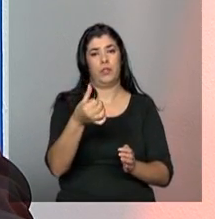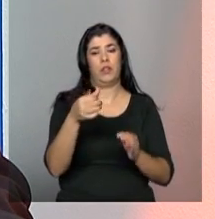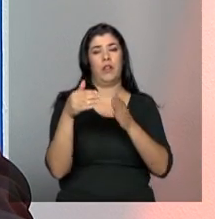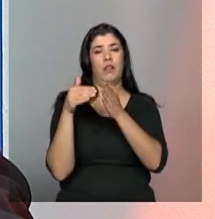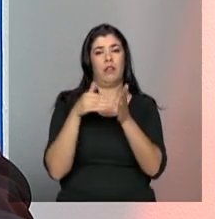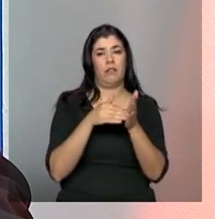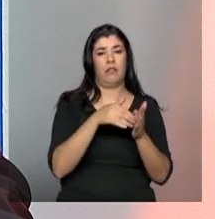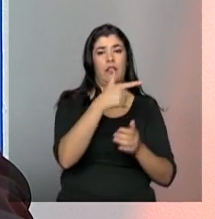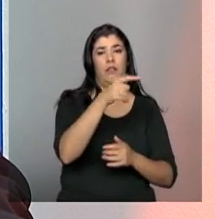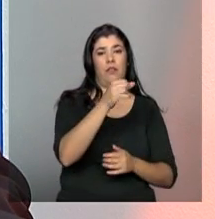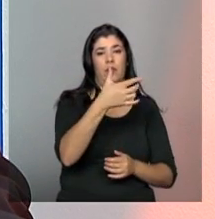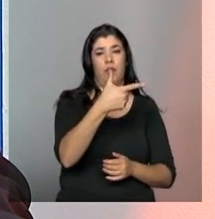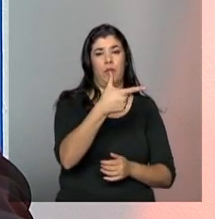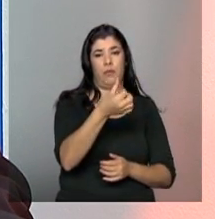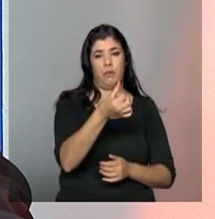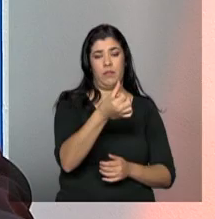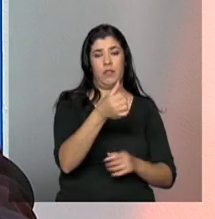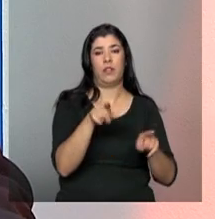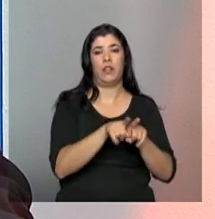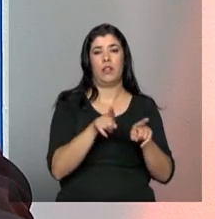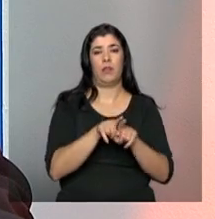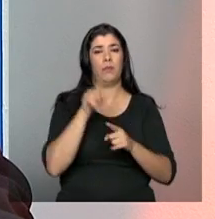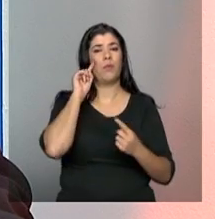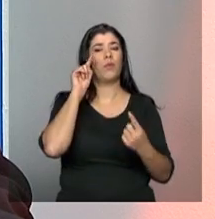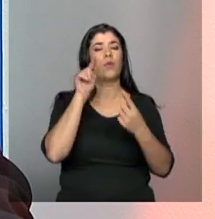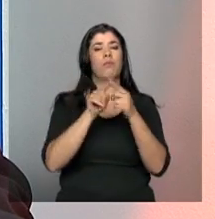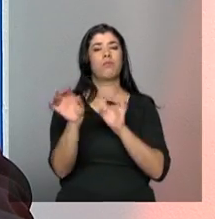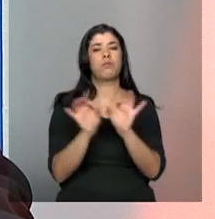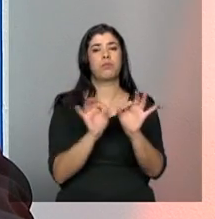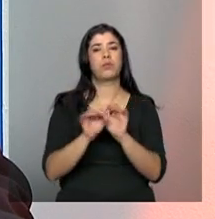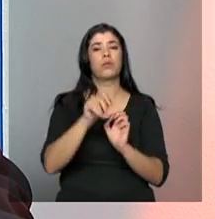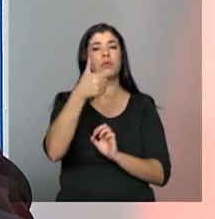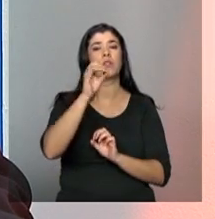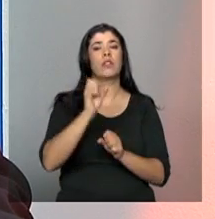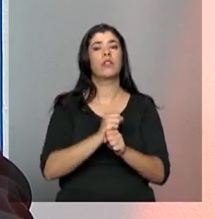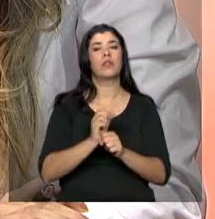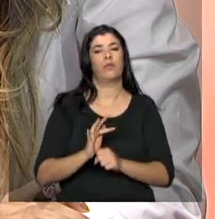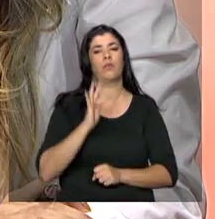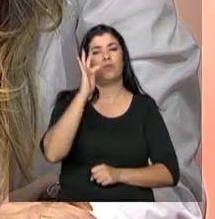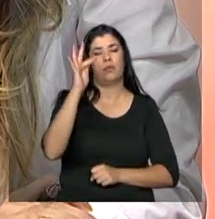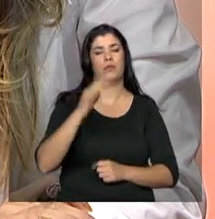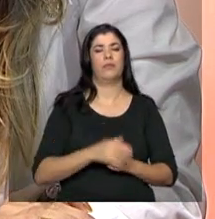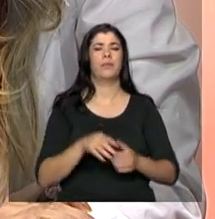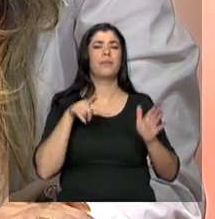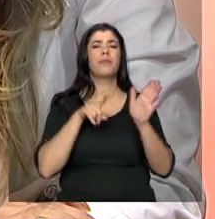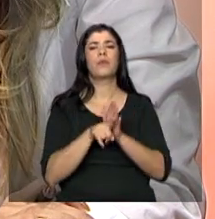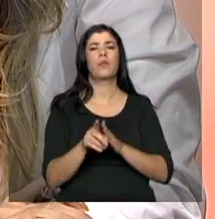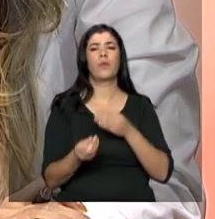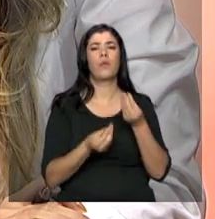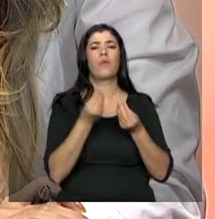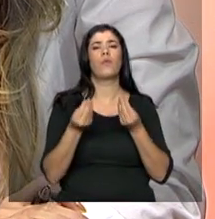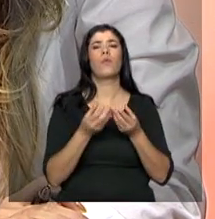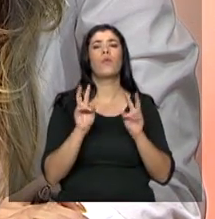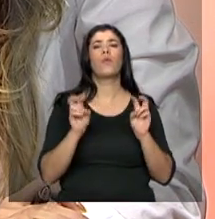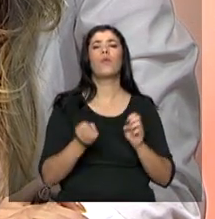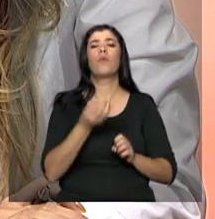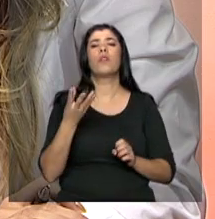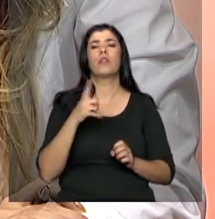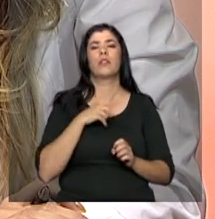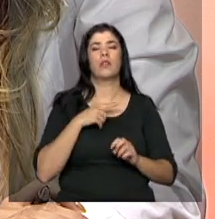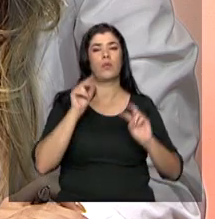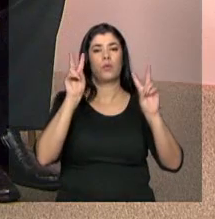escolhido um tema focado no plano decenal da Assistência Social. E aí, quais seriam, então, esses conteúdos, né, desta